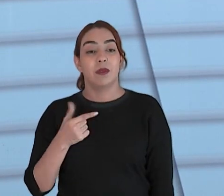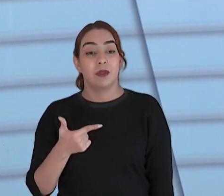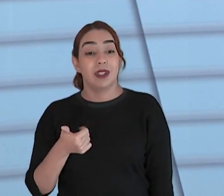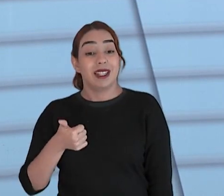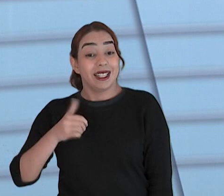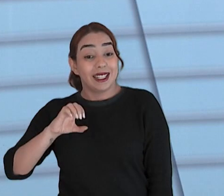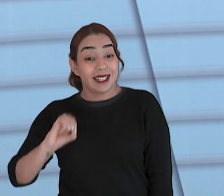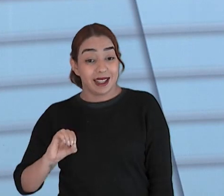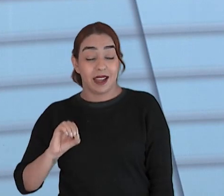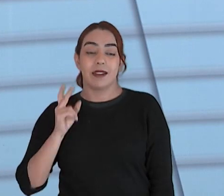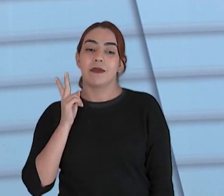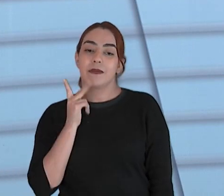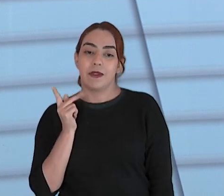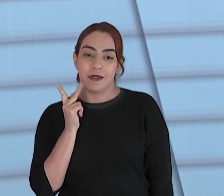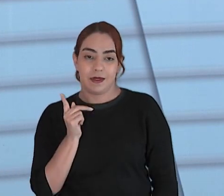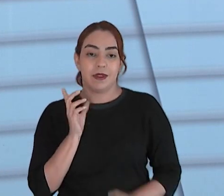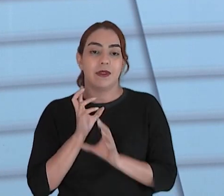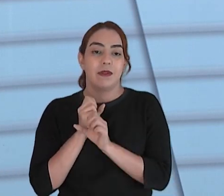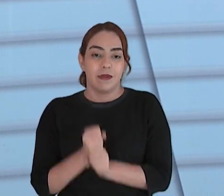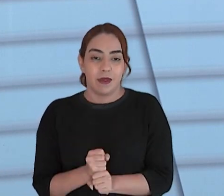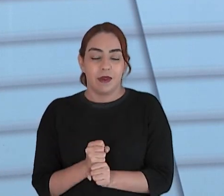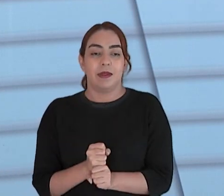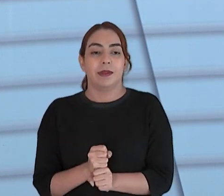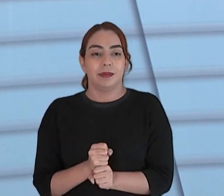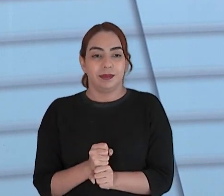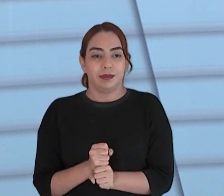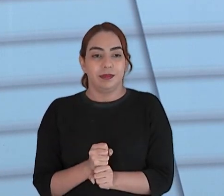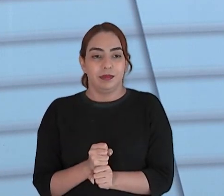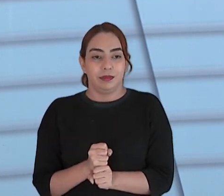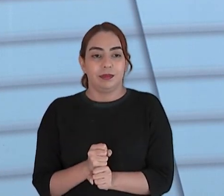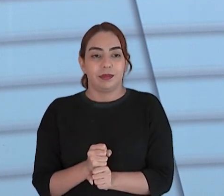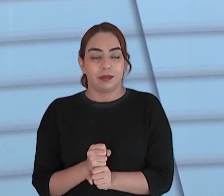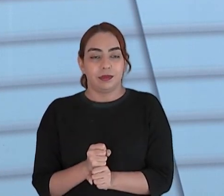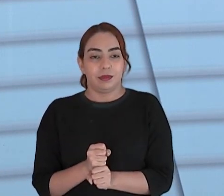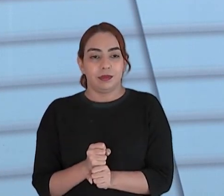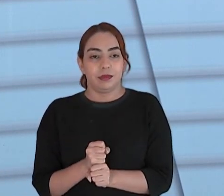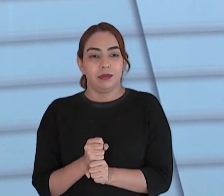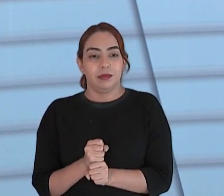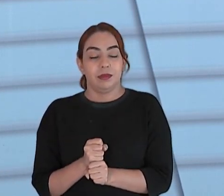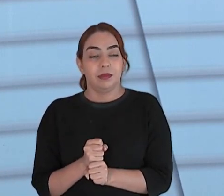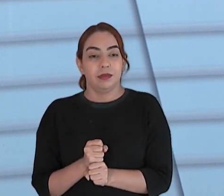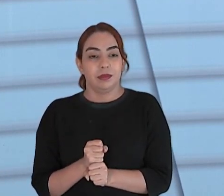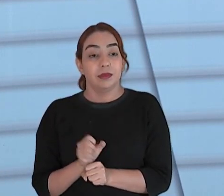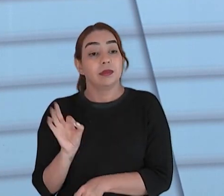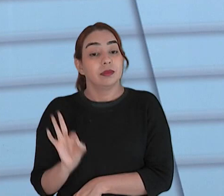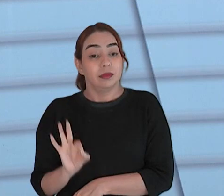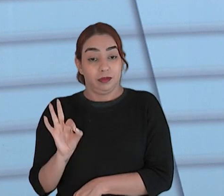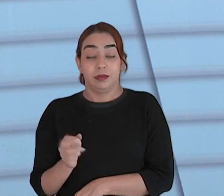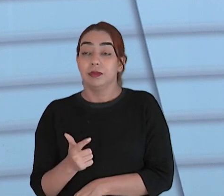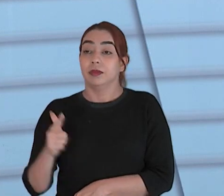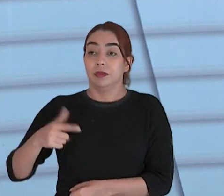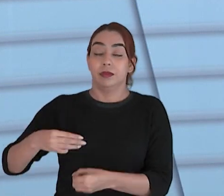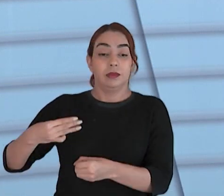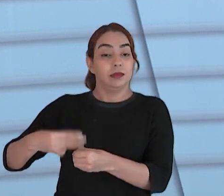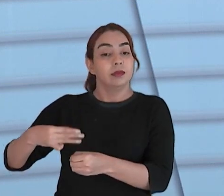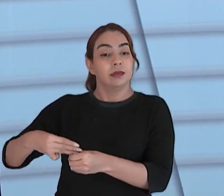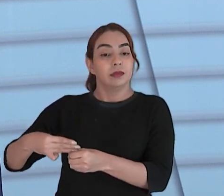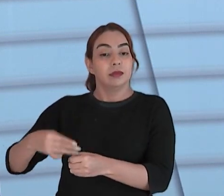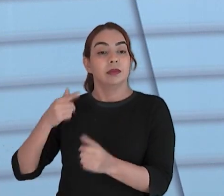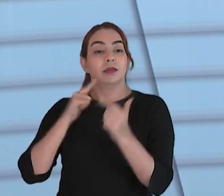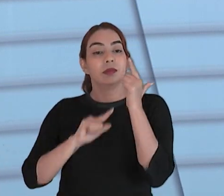capital e o restante para fechar os 67.148 com o voto dos nossos